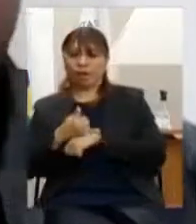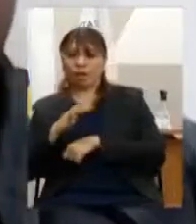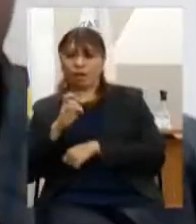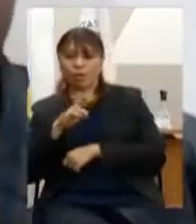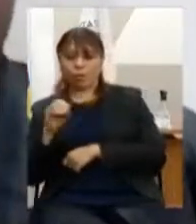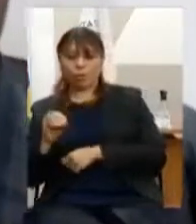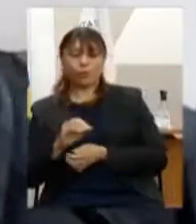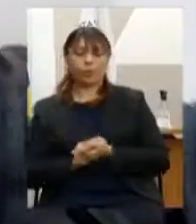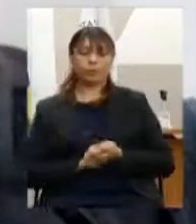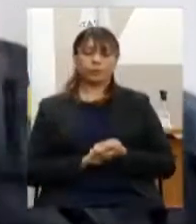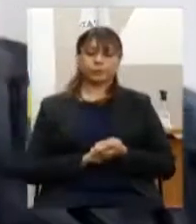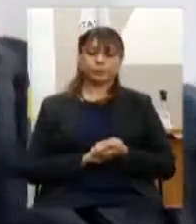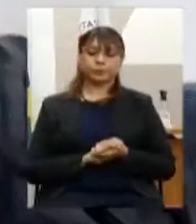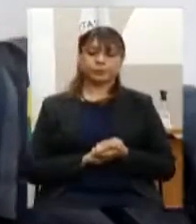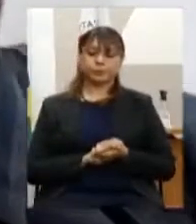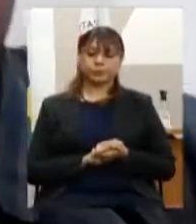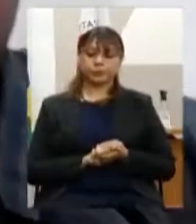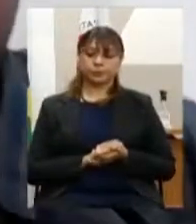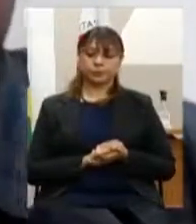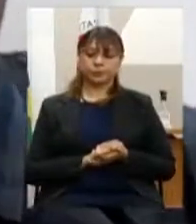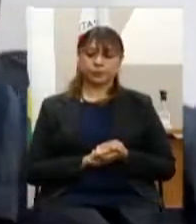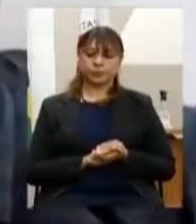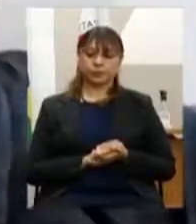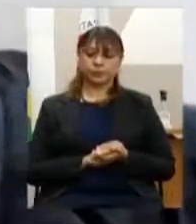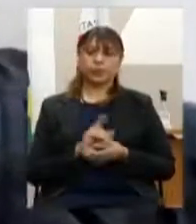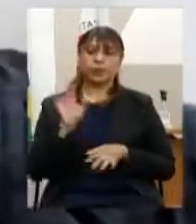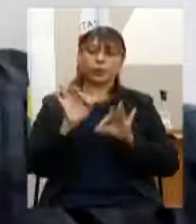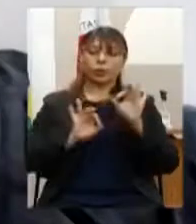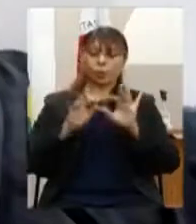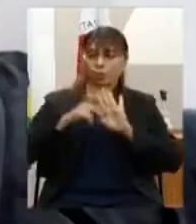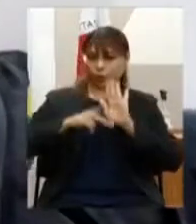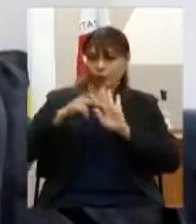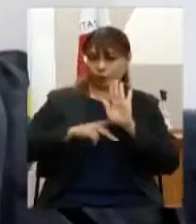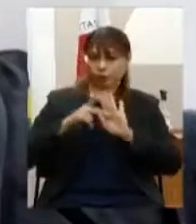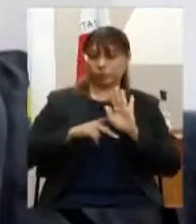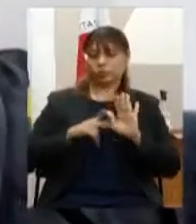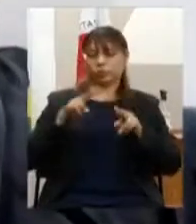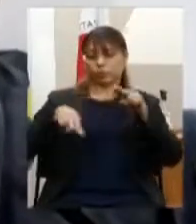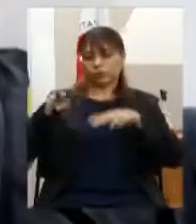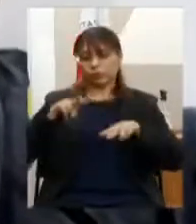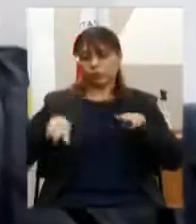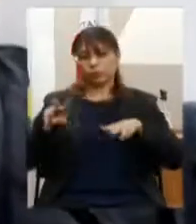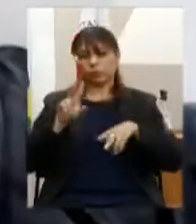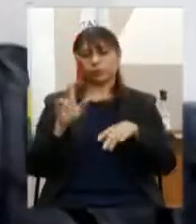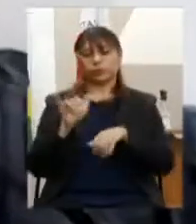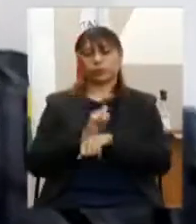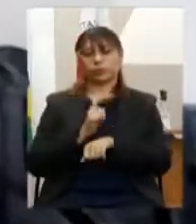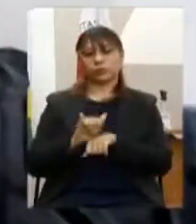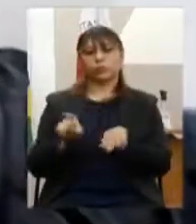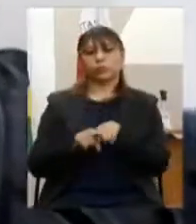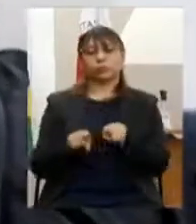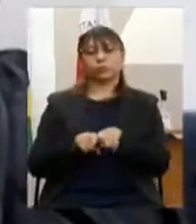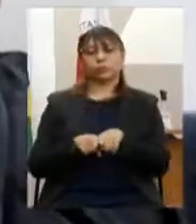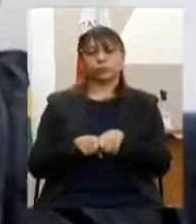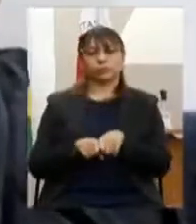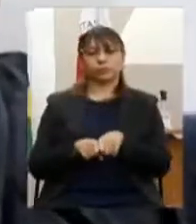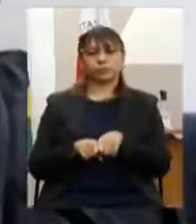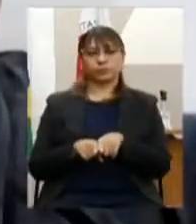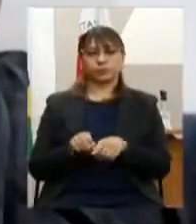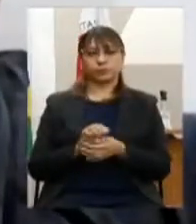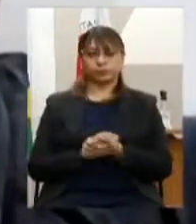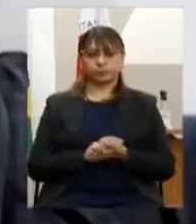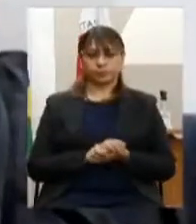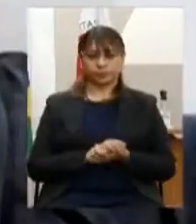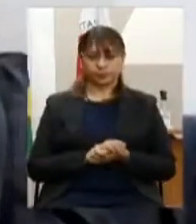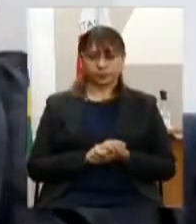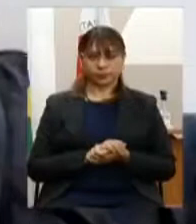contudo o projeto de avaliação ambiental estratégica alteração de público municípios